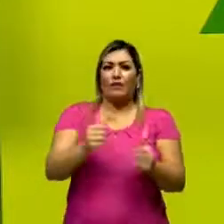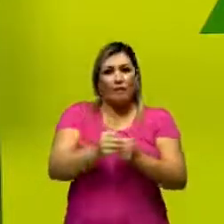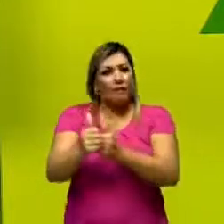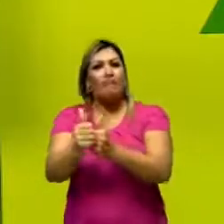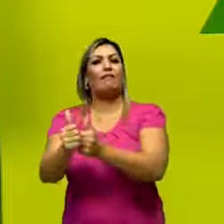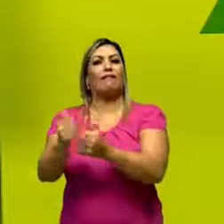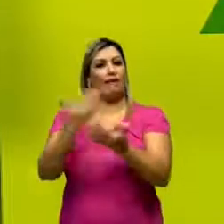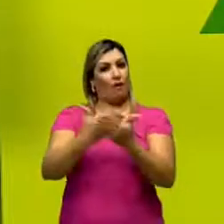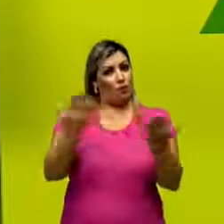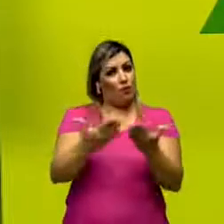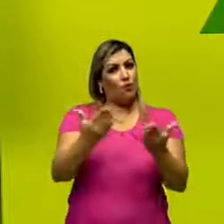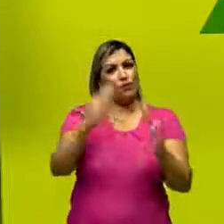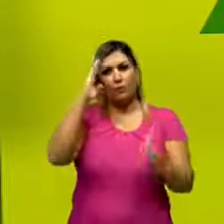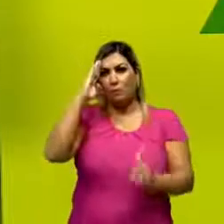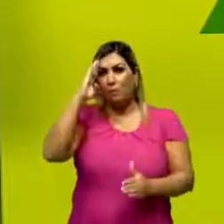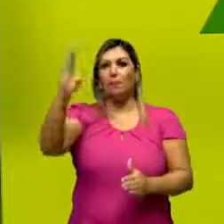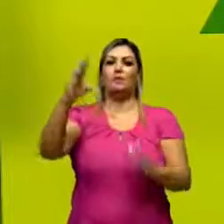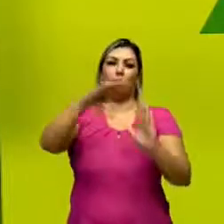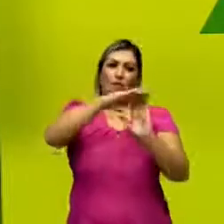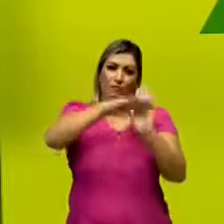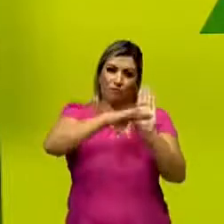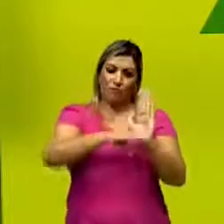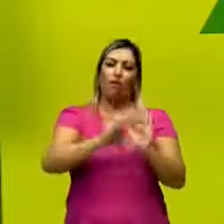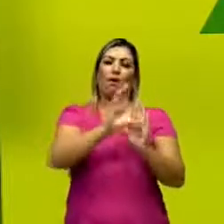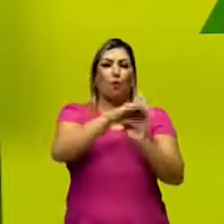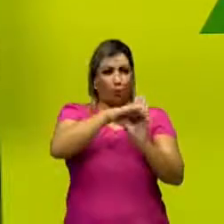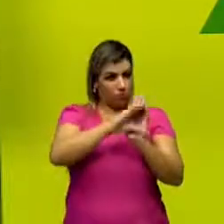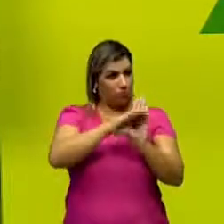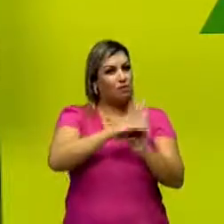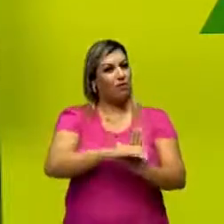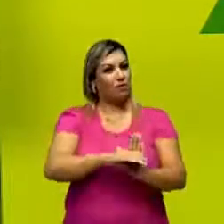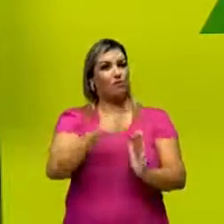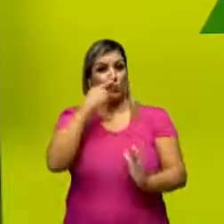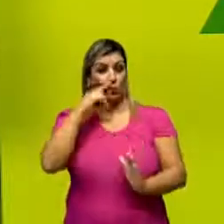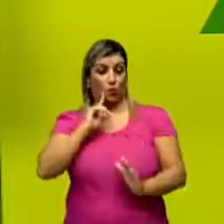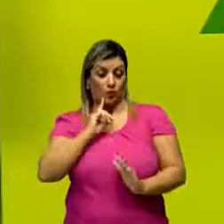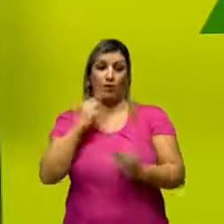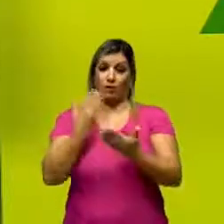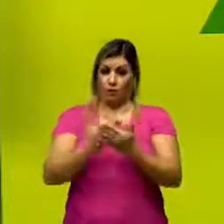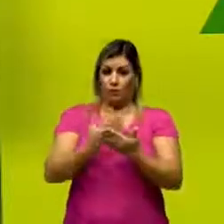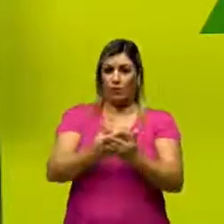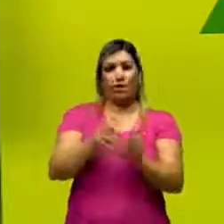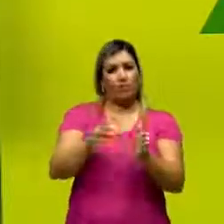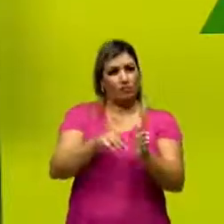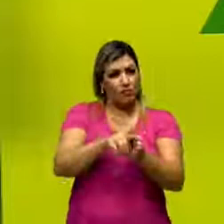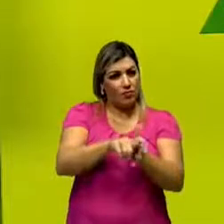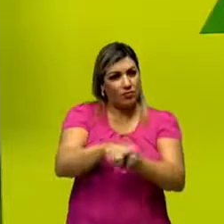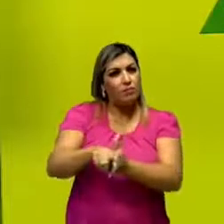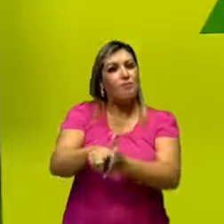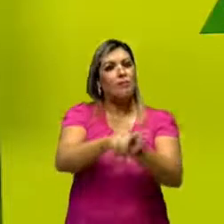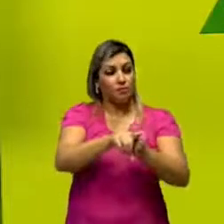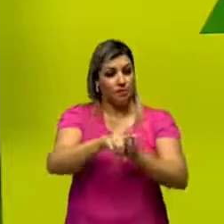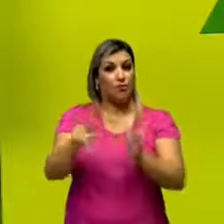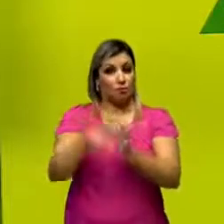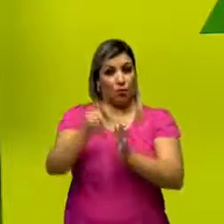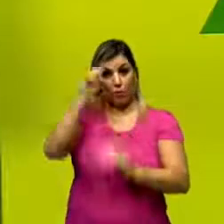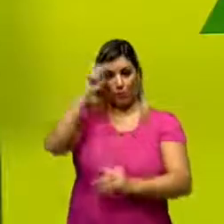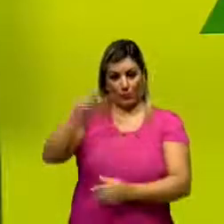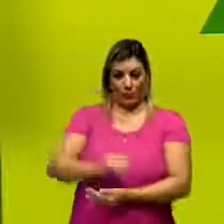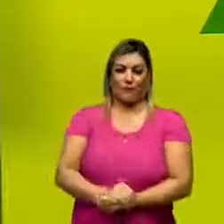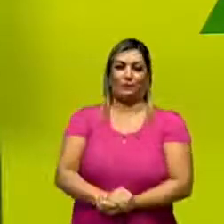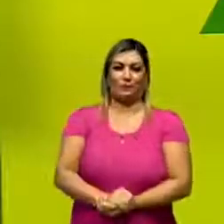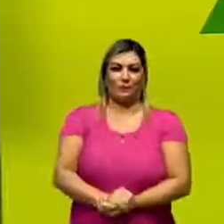nossa aula de hoje. Os principais conceitos que serão apresentados foram estudados e dados por ele, ok?